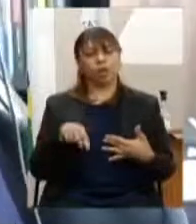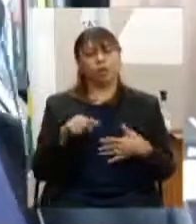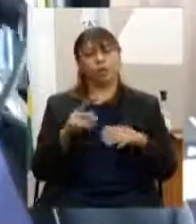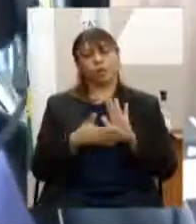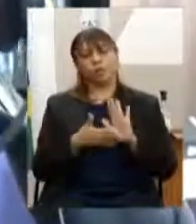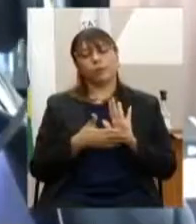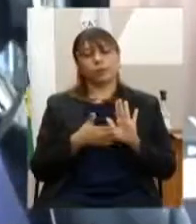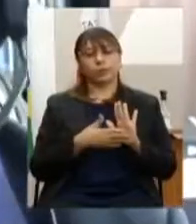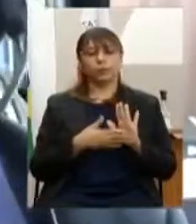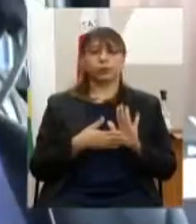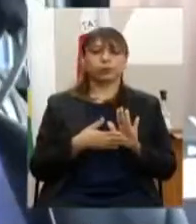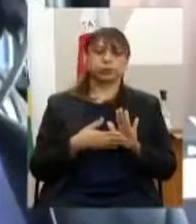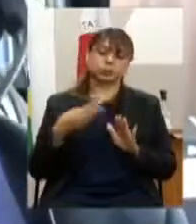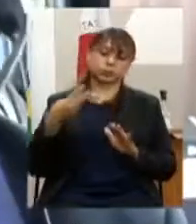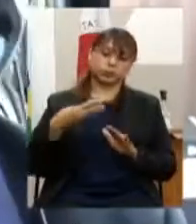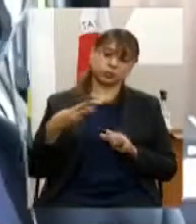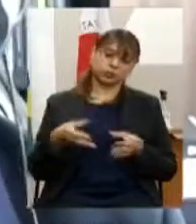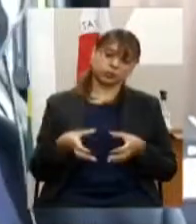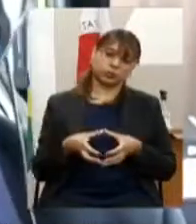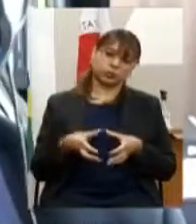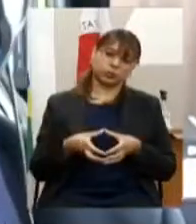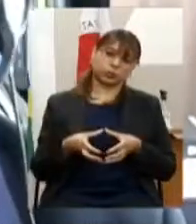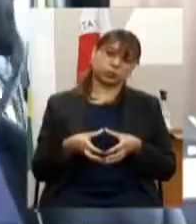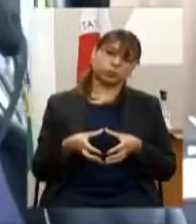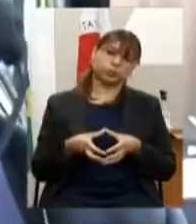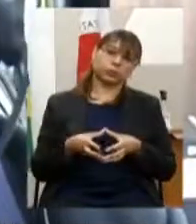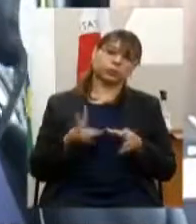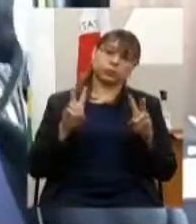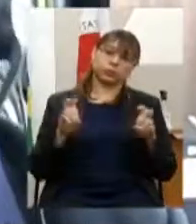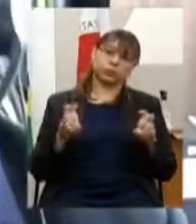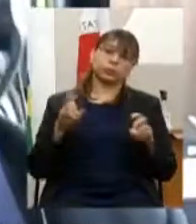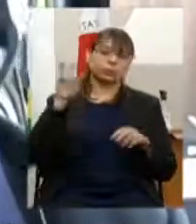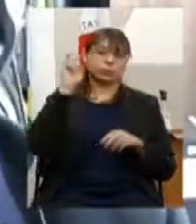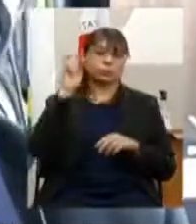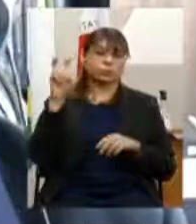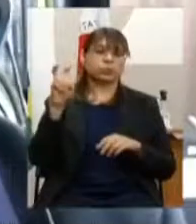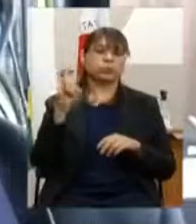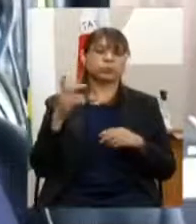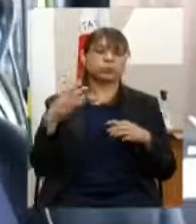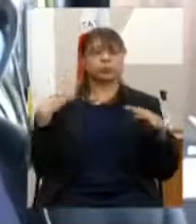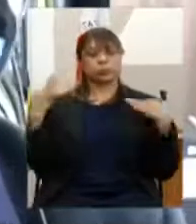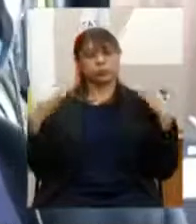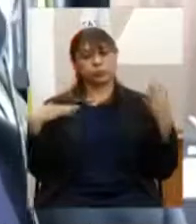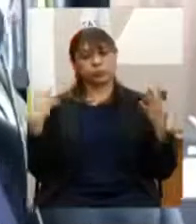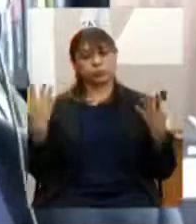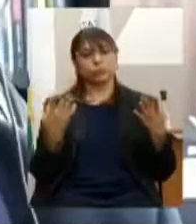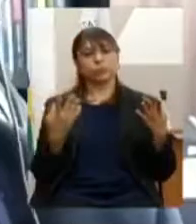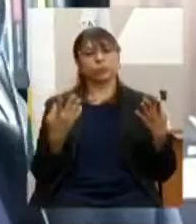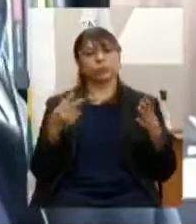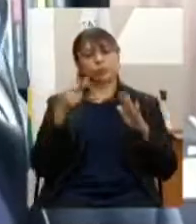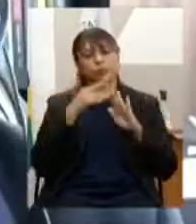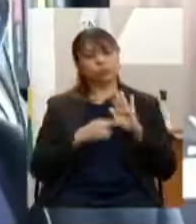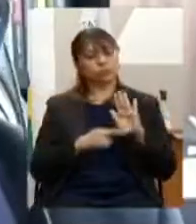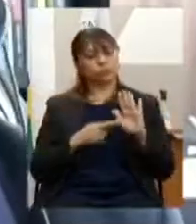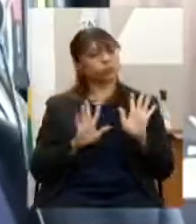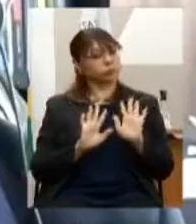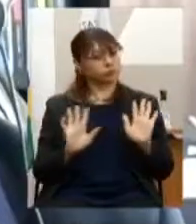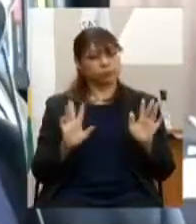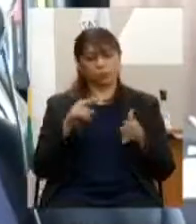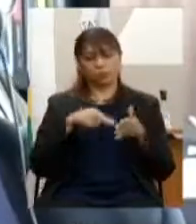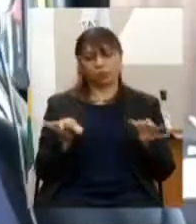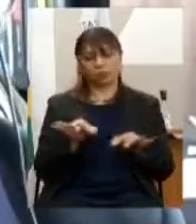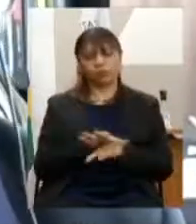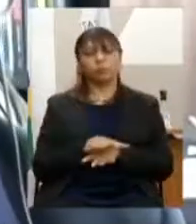terceiro subgrupo de produção e segmentos turísticos né nossa relatoria parou por aqui foi